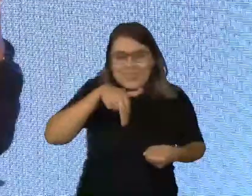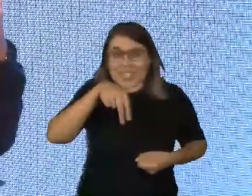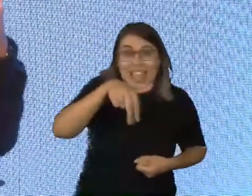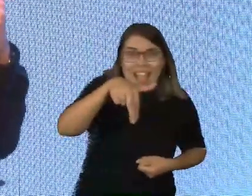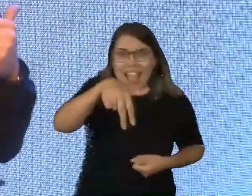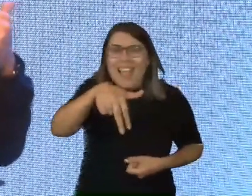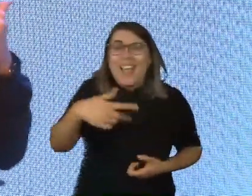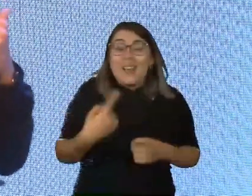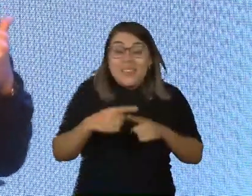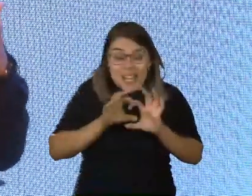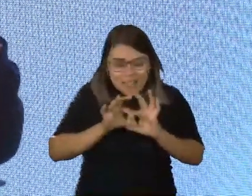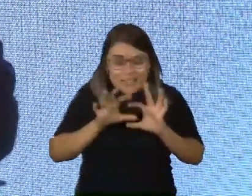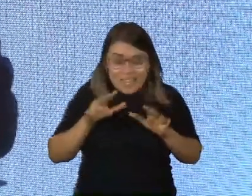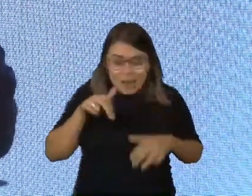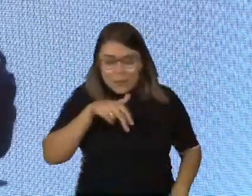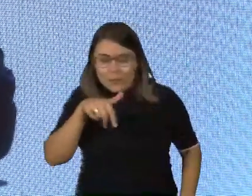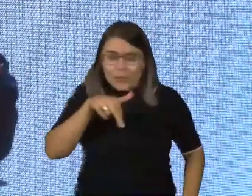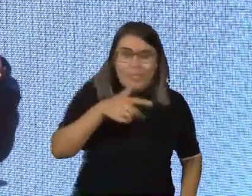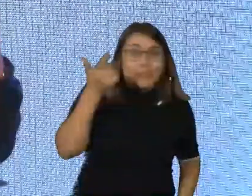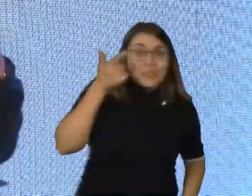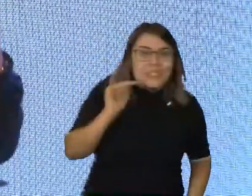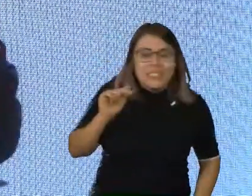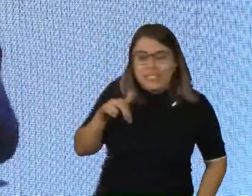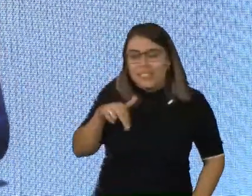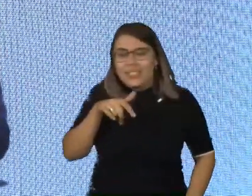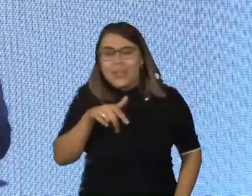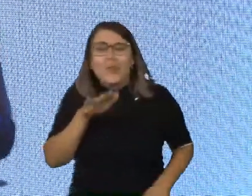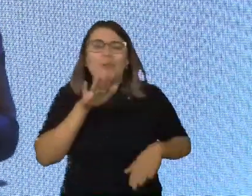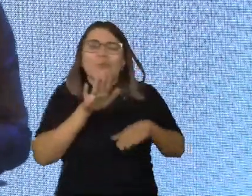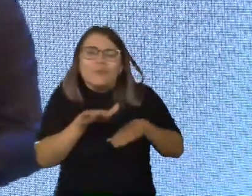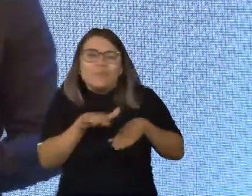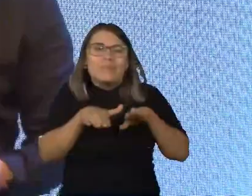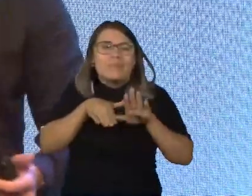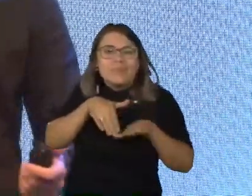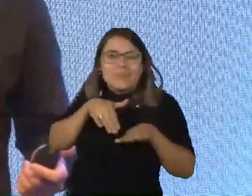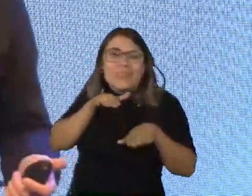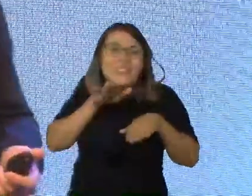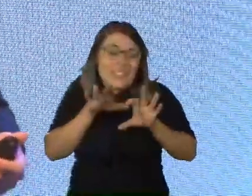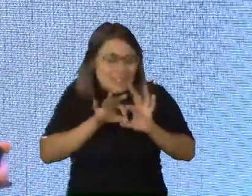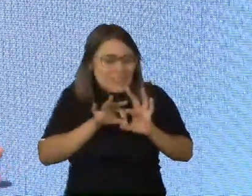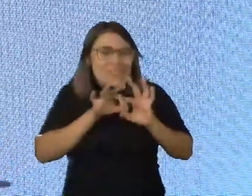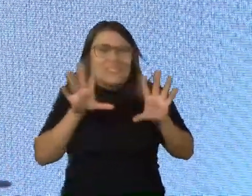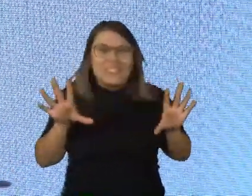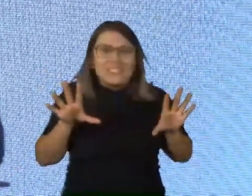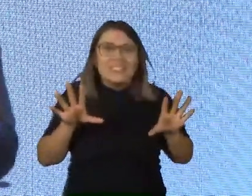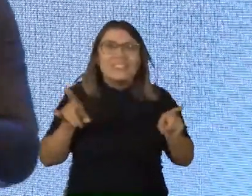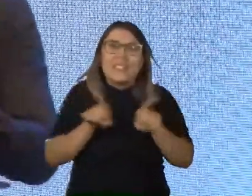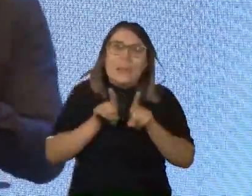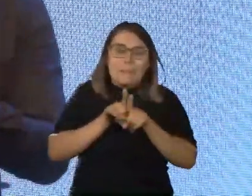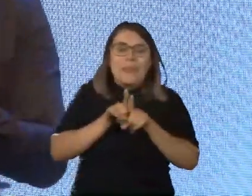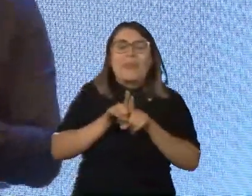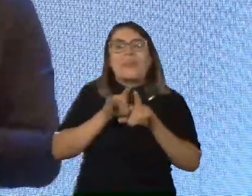ter autonomia para fazer as coisas dela e, aos poucos, ela está tendo. A Isa, inclusive, se comunica com os pais